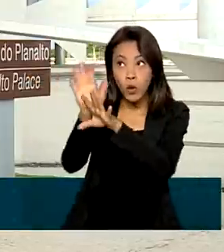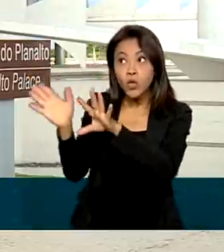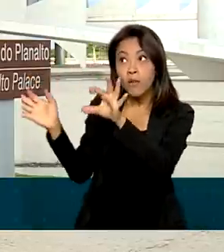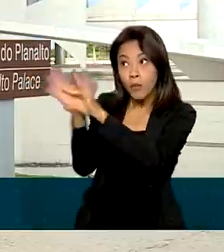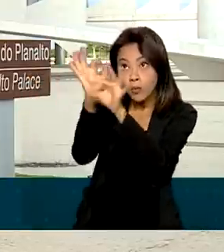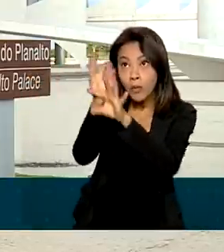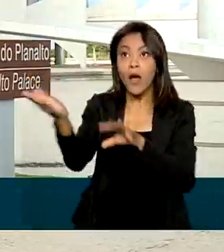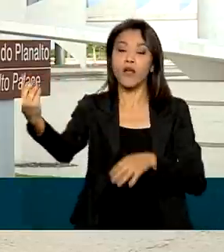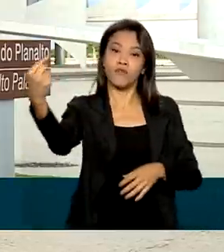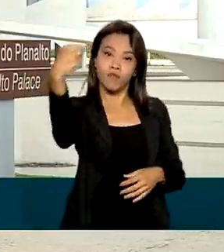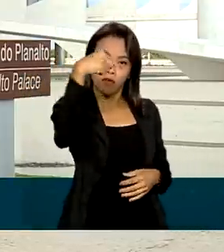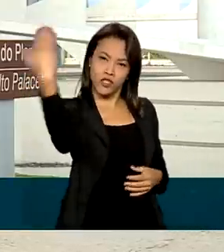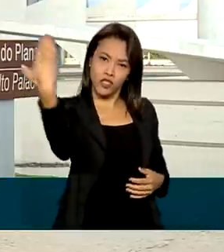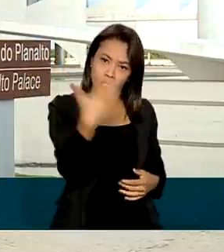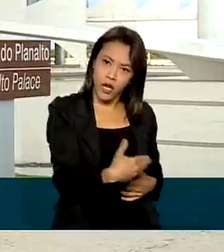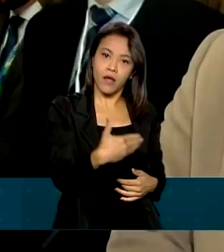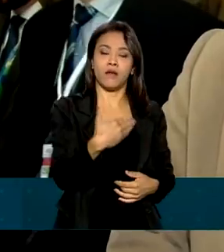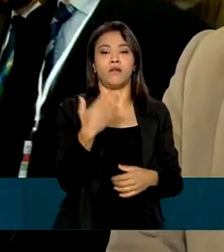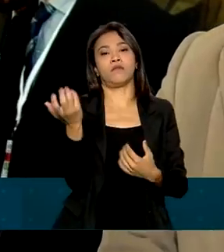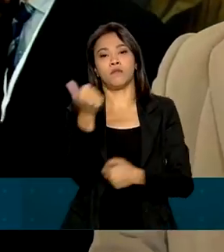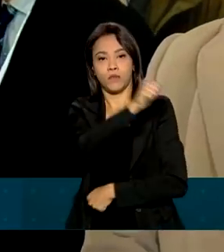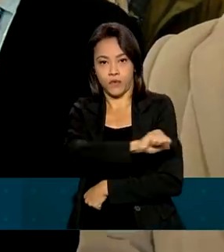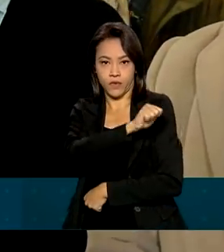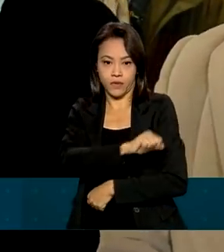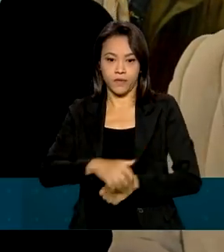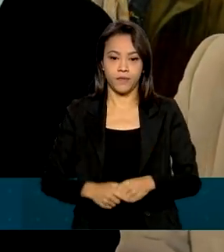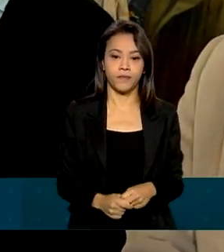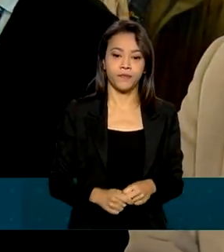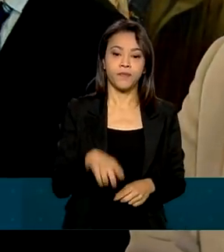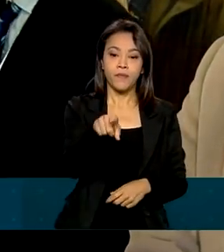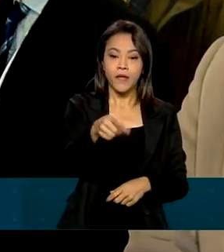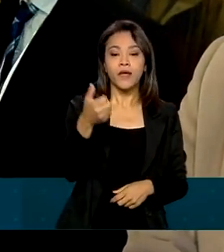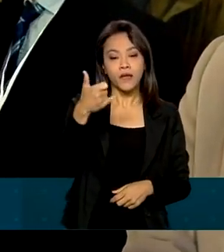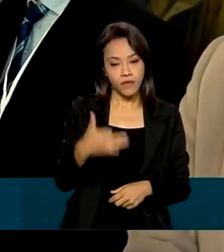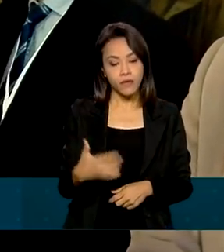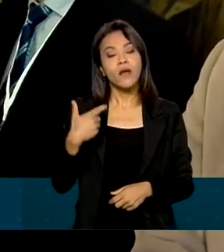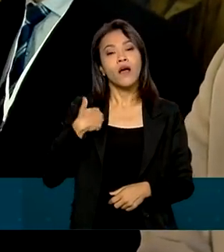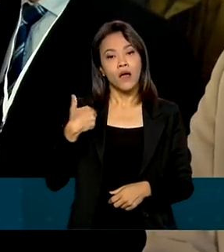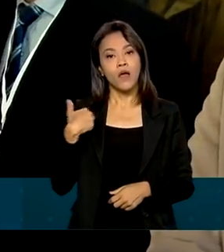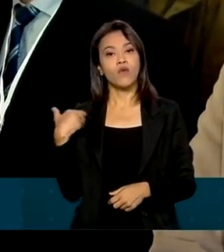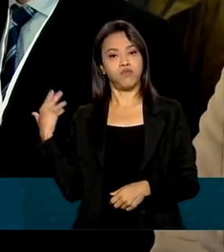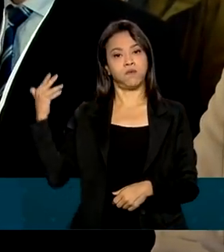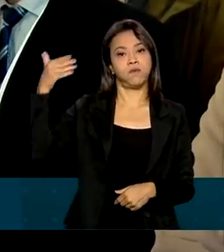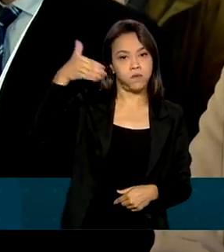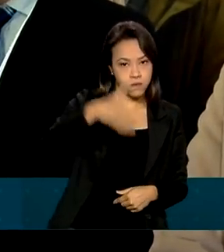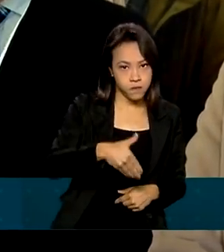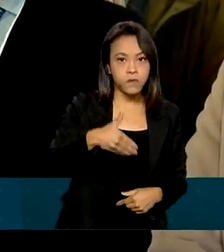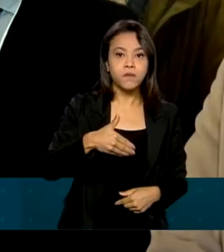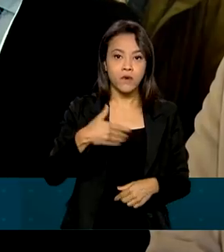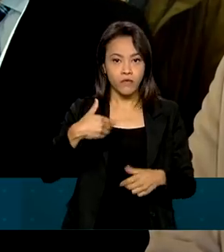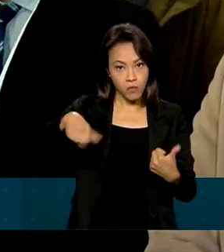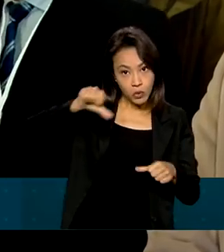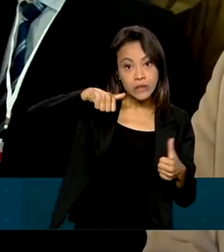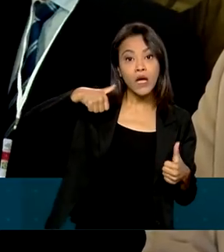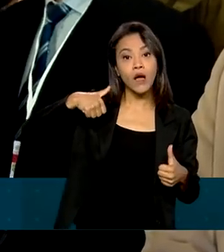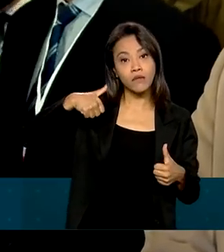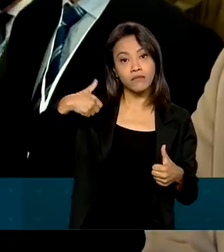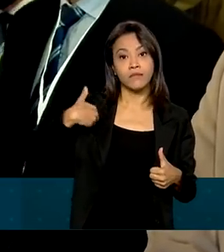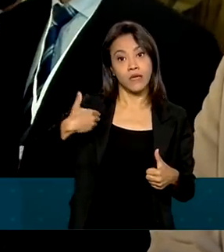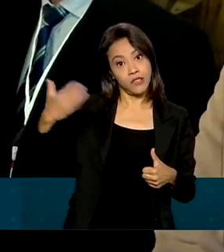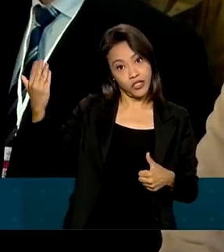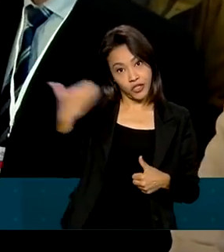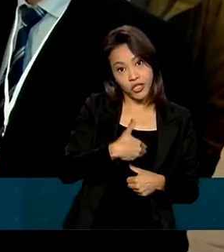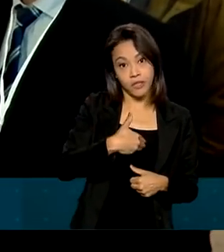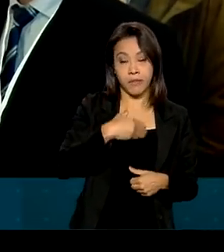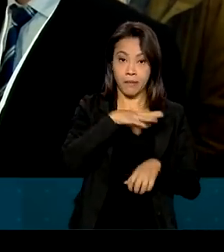seguida, sobrevoar áreas afetadas. Talvez viemos ganhar três horas de viagem, pretendo, ao pousar, mudando a nossa rota, em vez